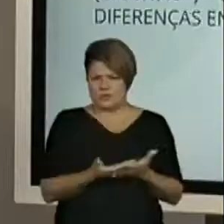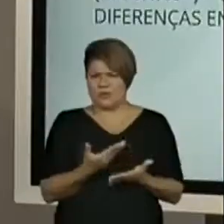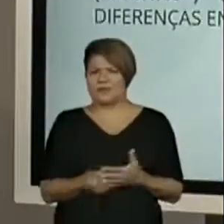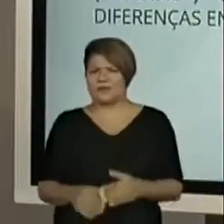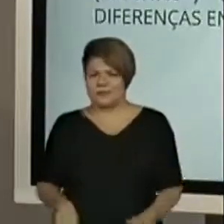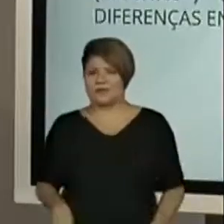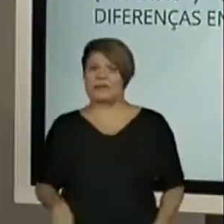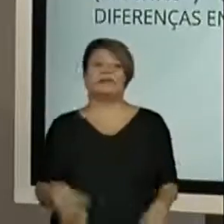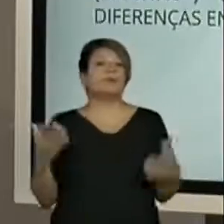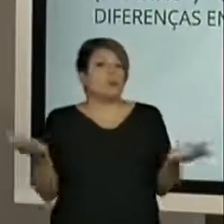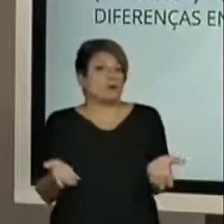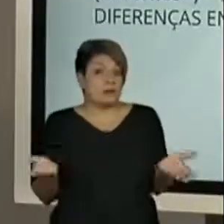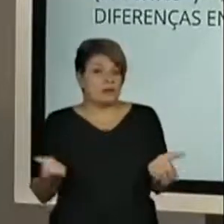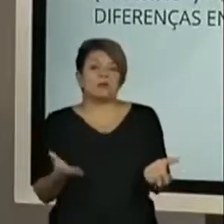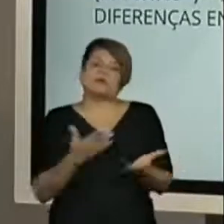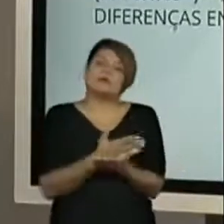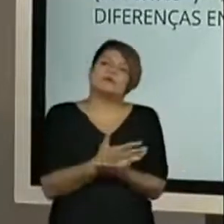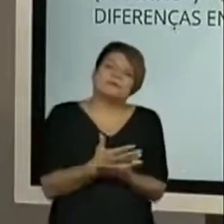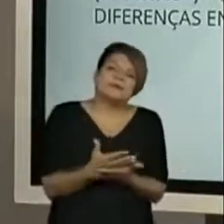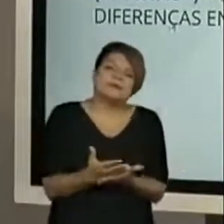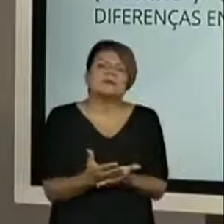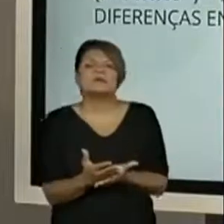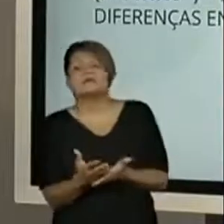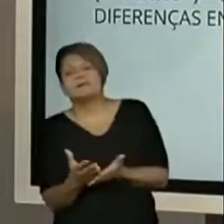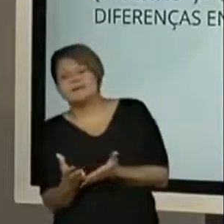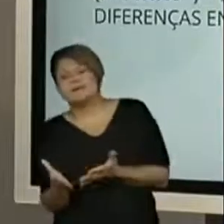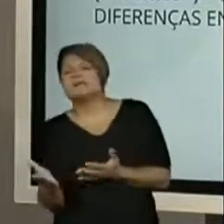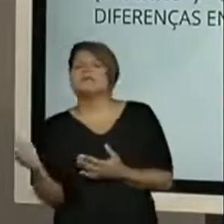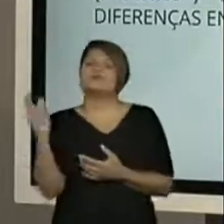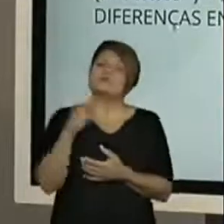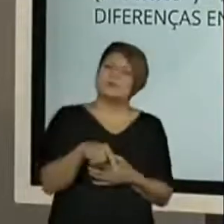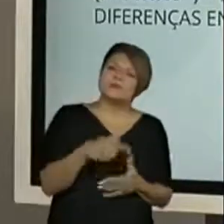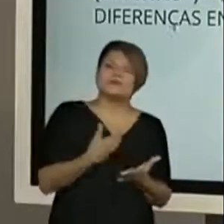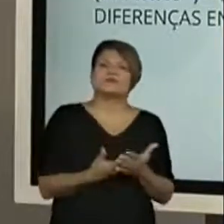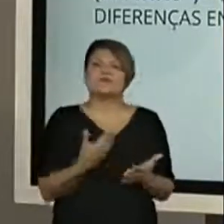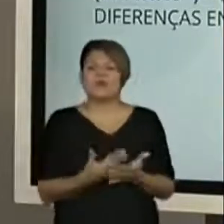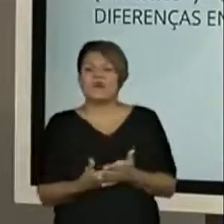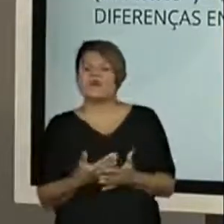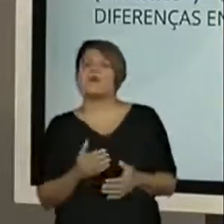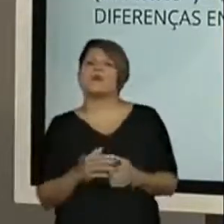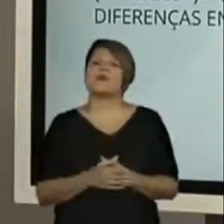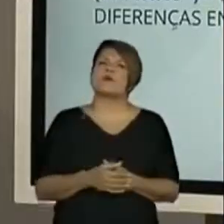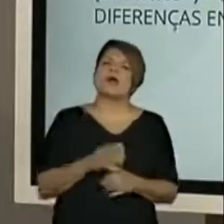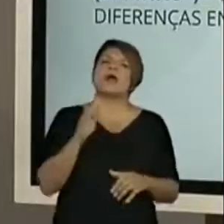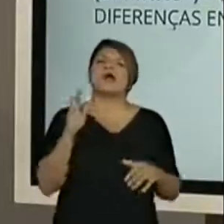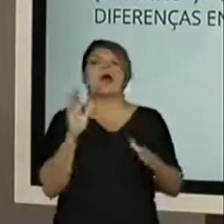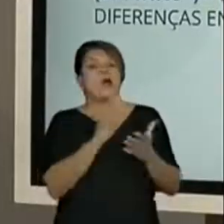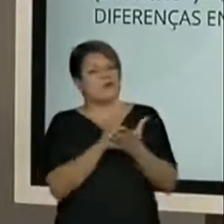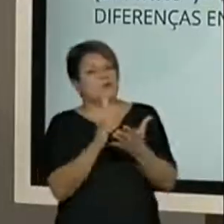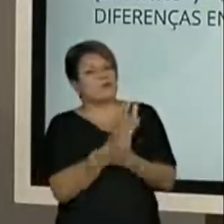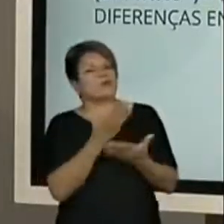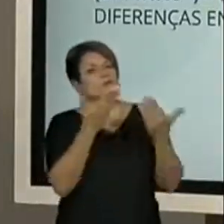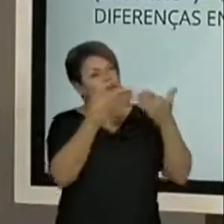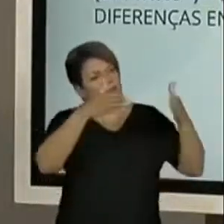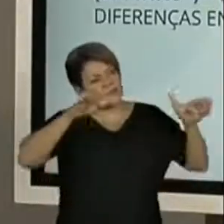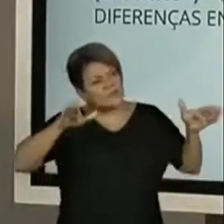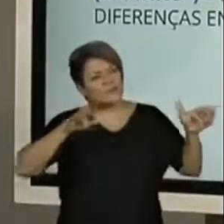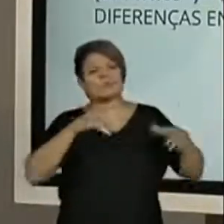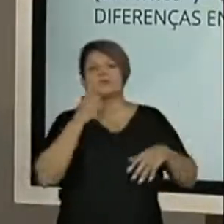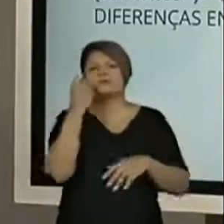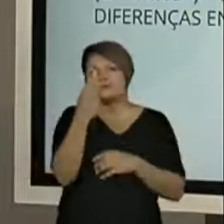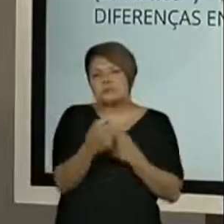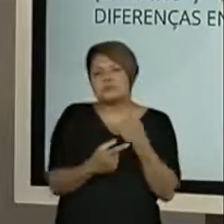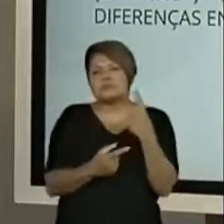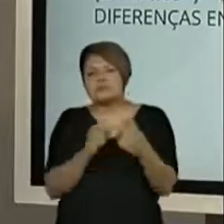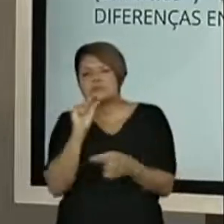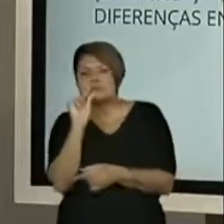E aí, agora, o pessoal está começando a voltar para a escola. Tem escola que já voltou bastante gente. Tem escola que está indo mais